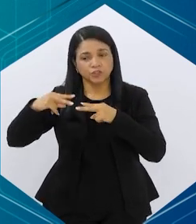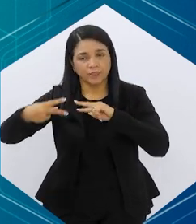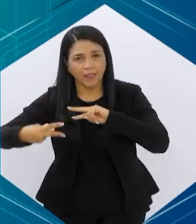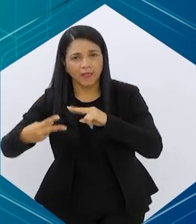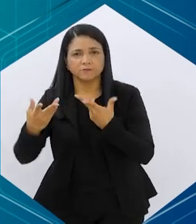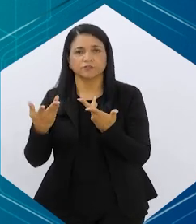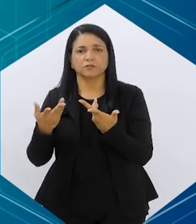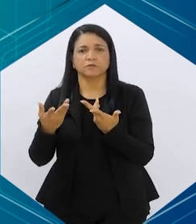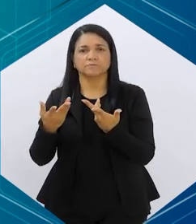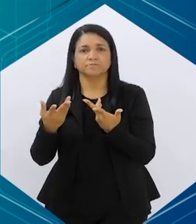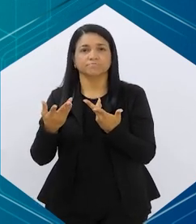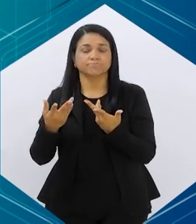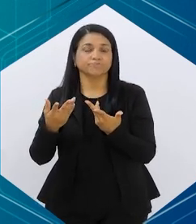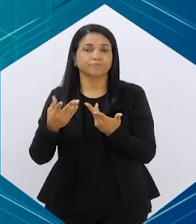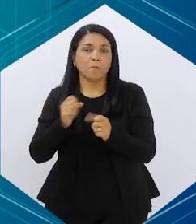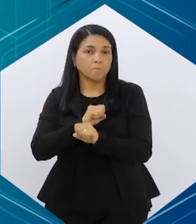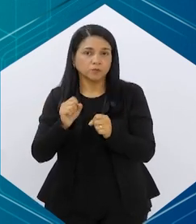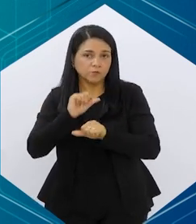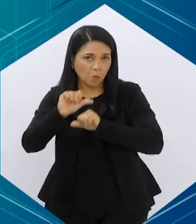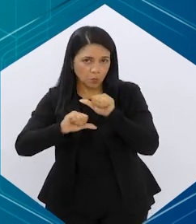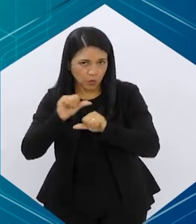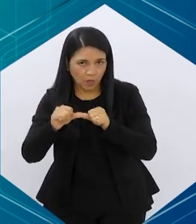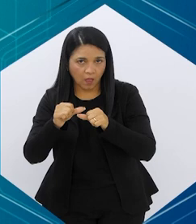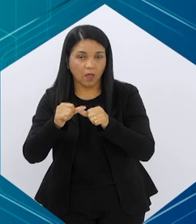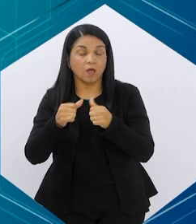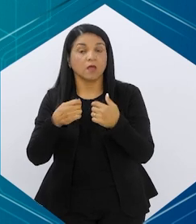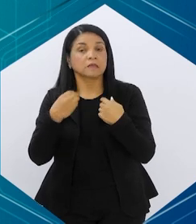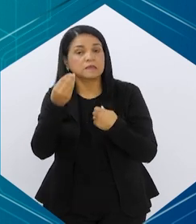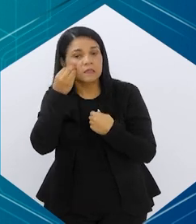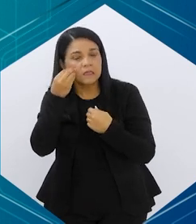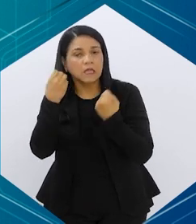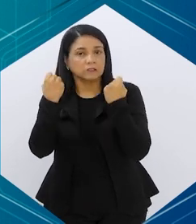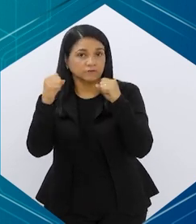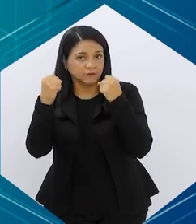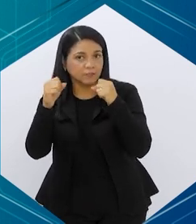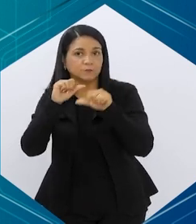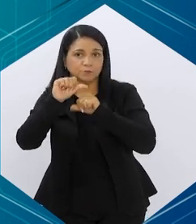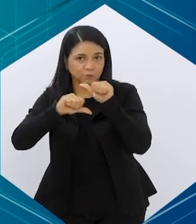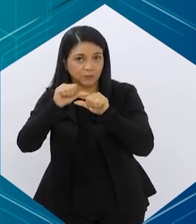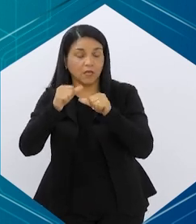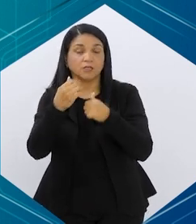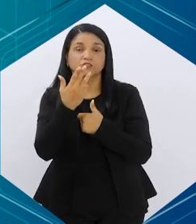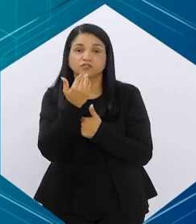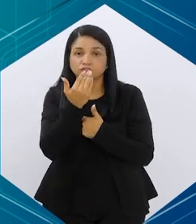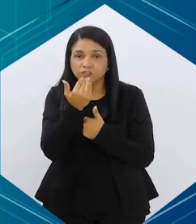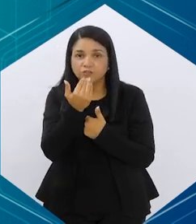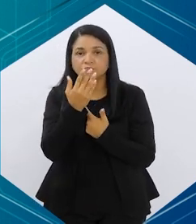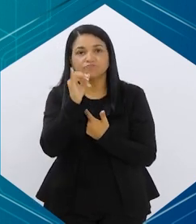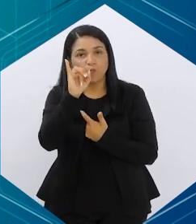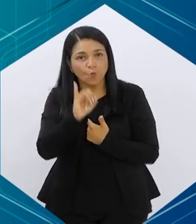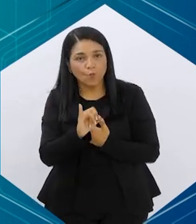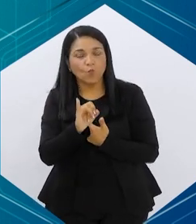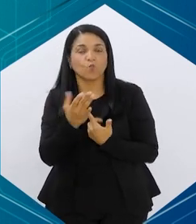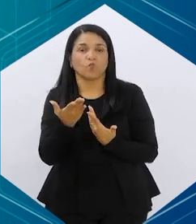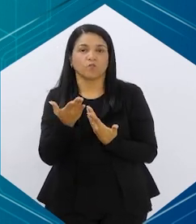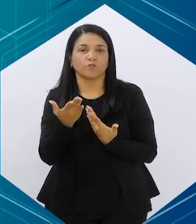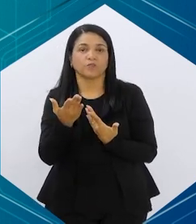genética a gente não muda. A gente vai tentar mudar a atividade física, a dieta, melhorar fatores